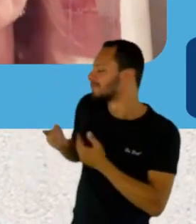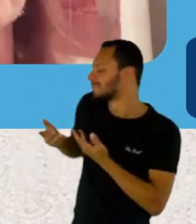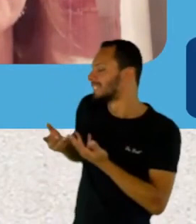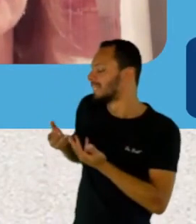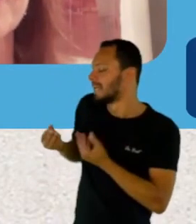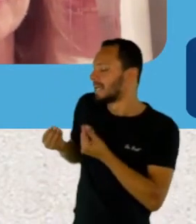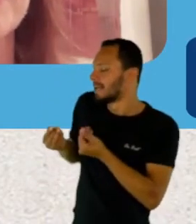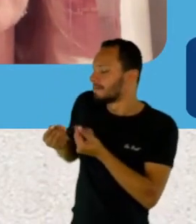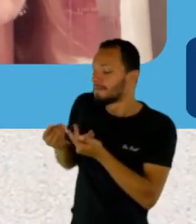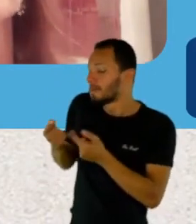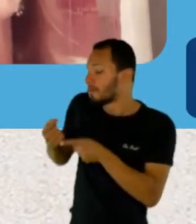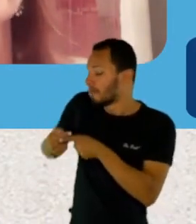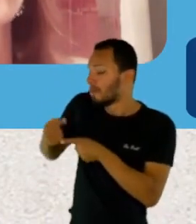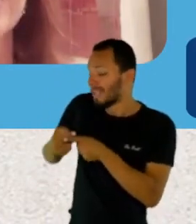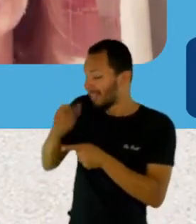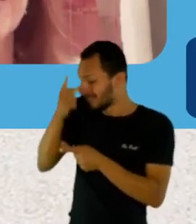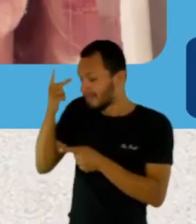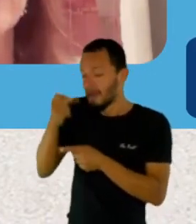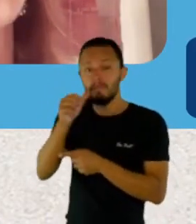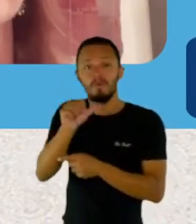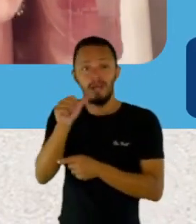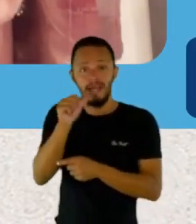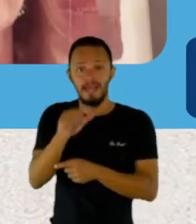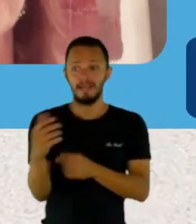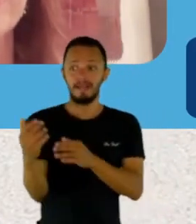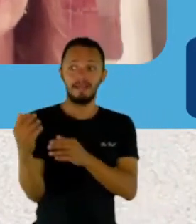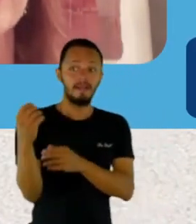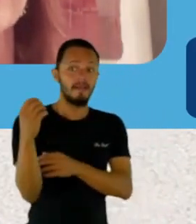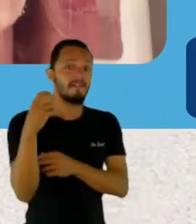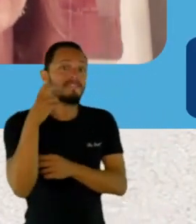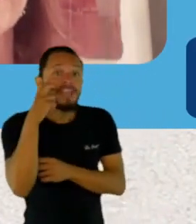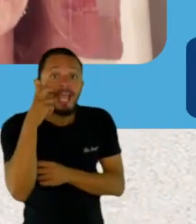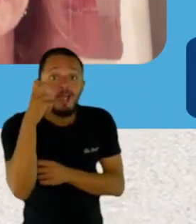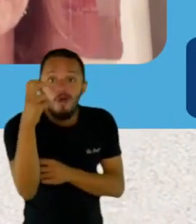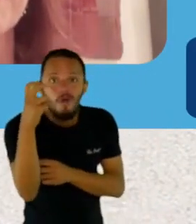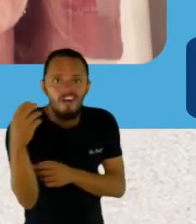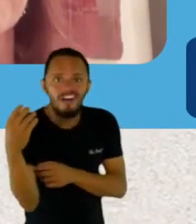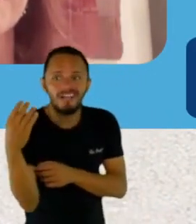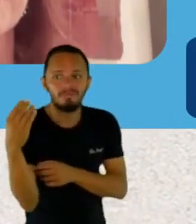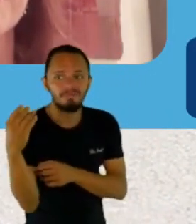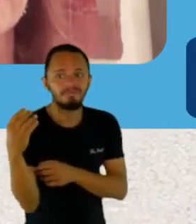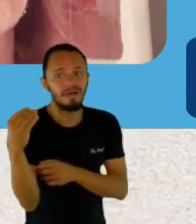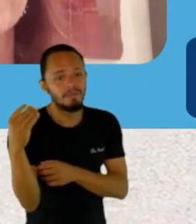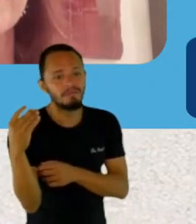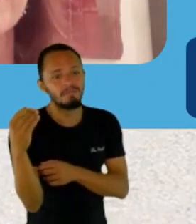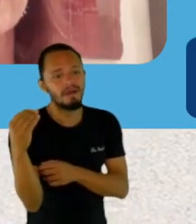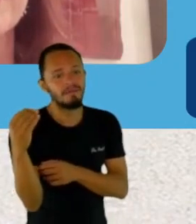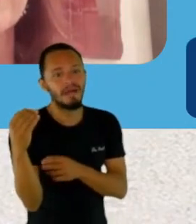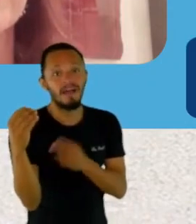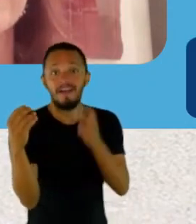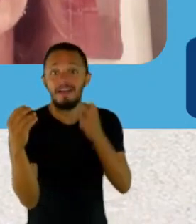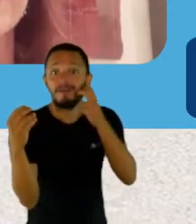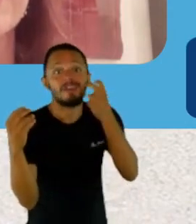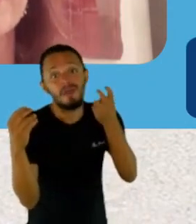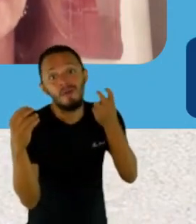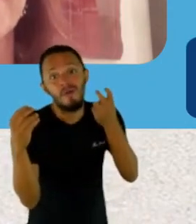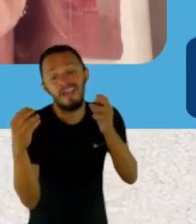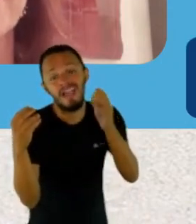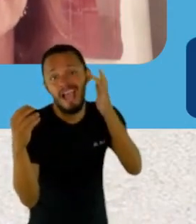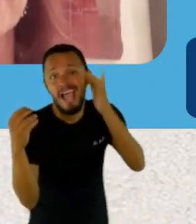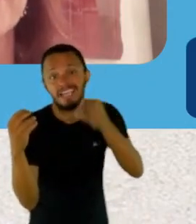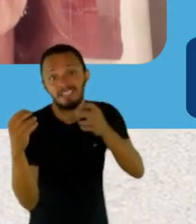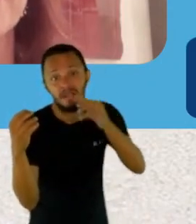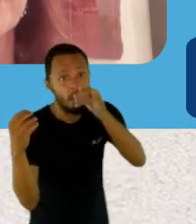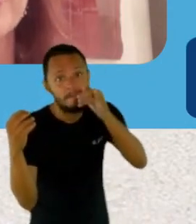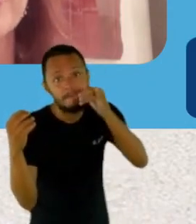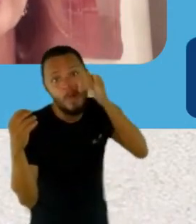Que têm vergonha de falar, né? Exatamente, exatamente. Elas falam para si, acham que é bobagem, e é uma forma de